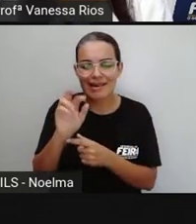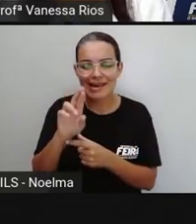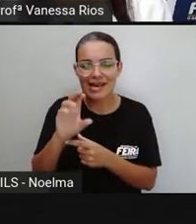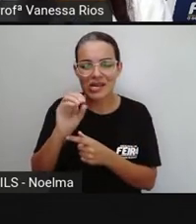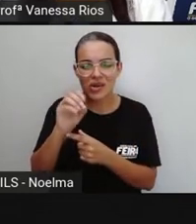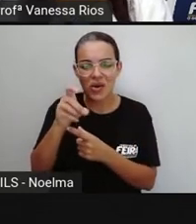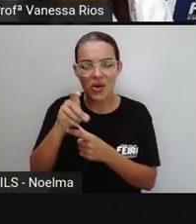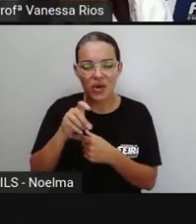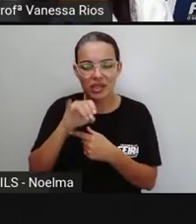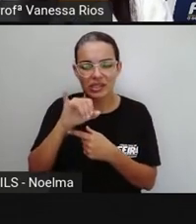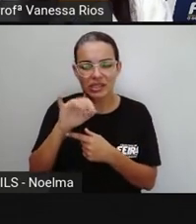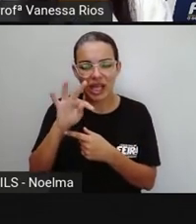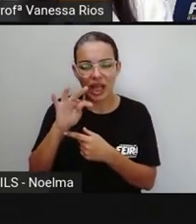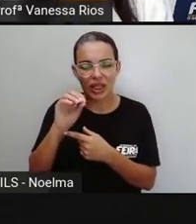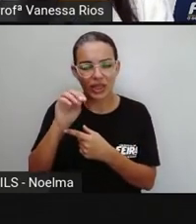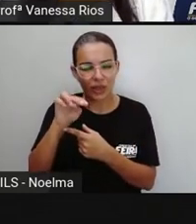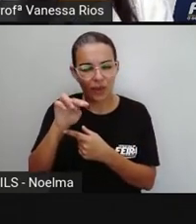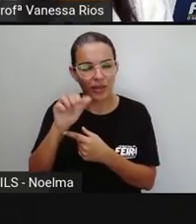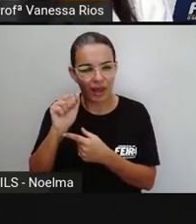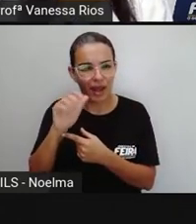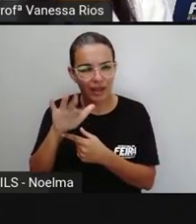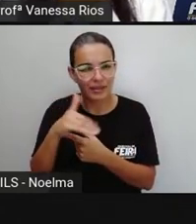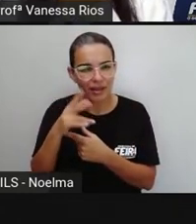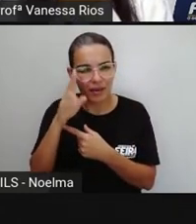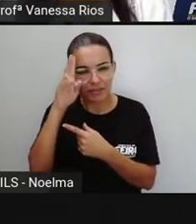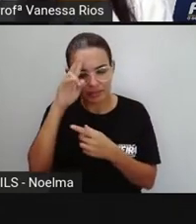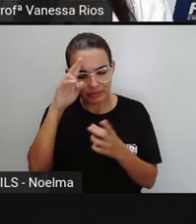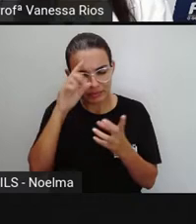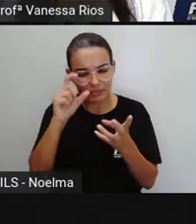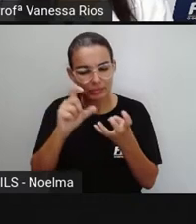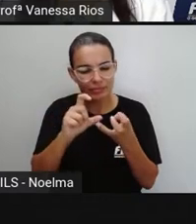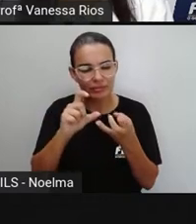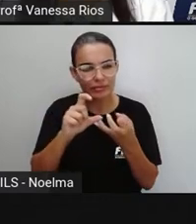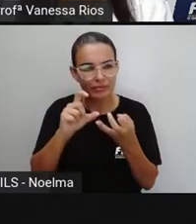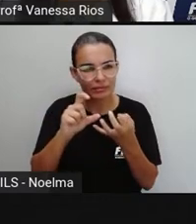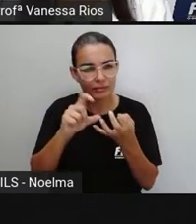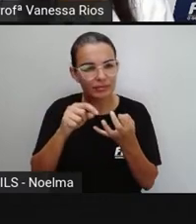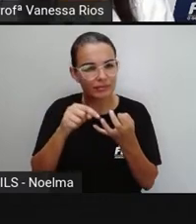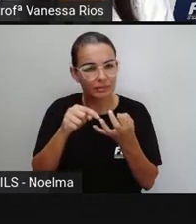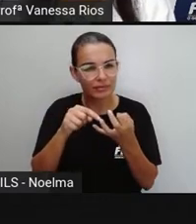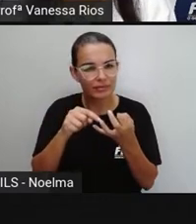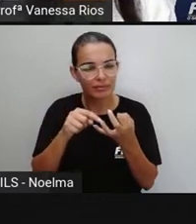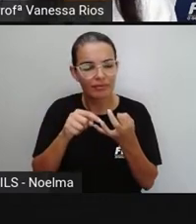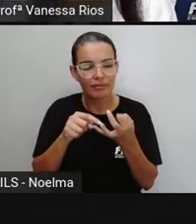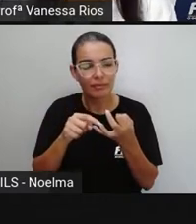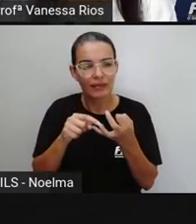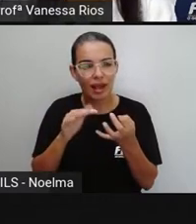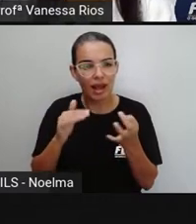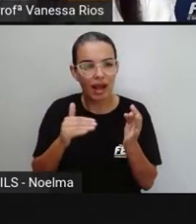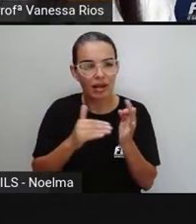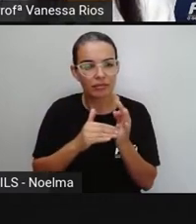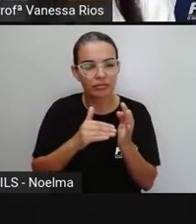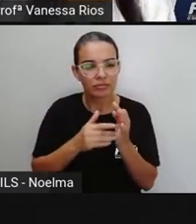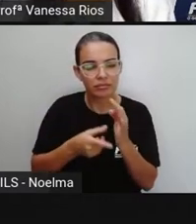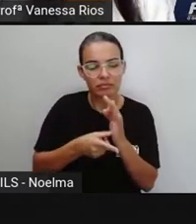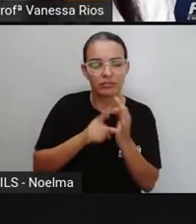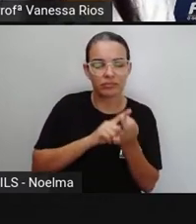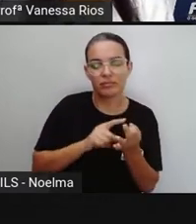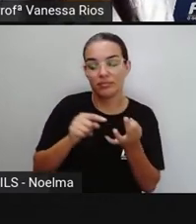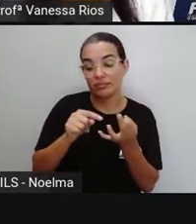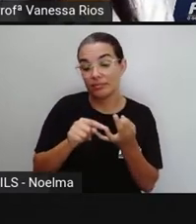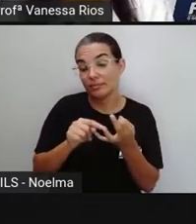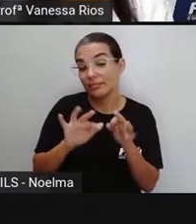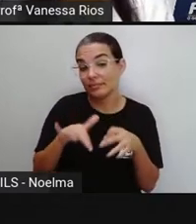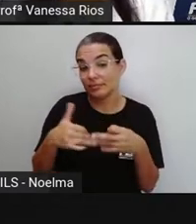à posição dessa sílaba, a gente já percebe que ela está na localização de penúltima sílaba. Então,